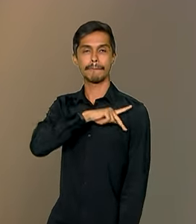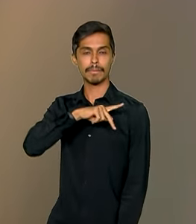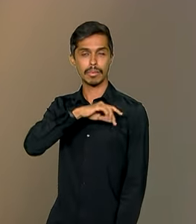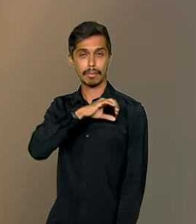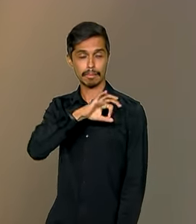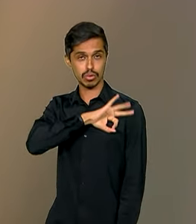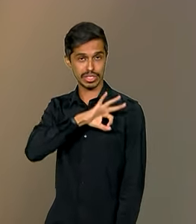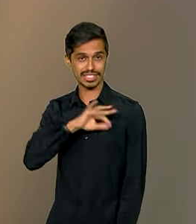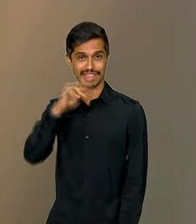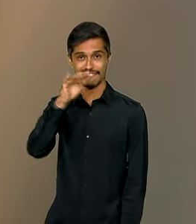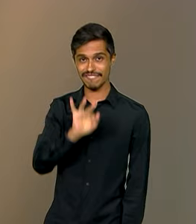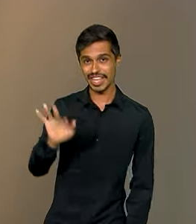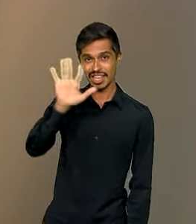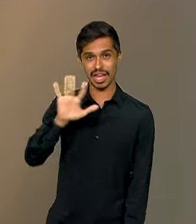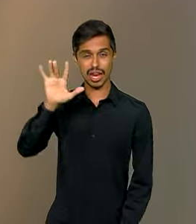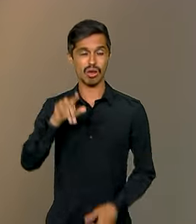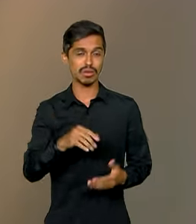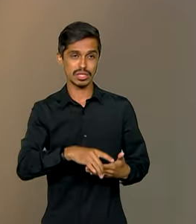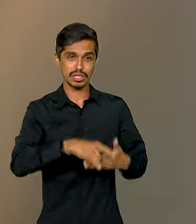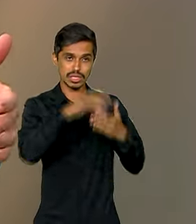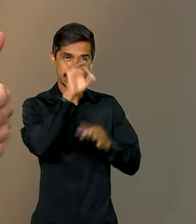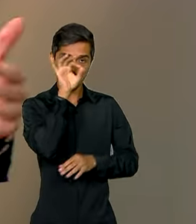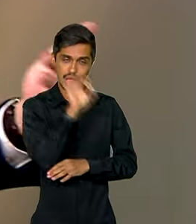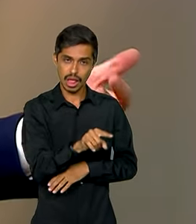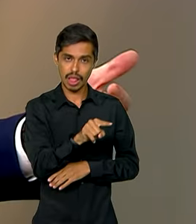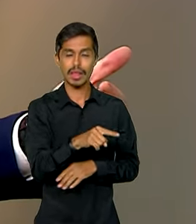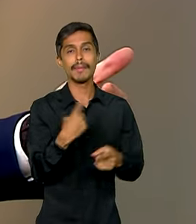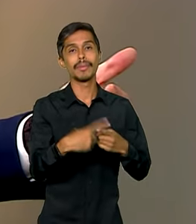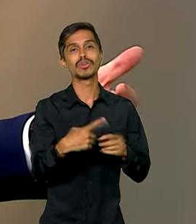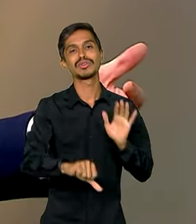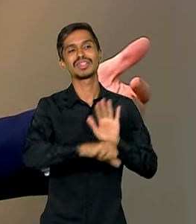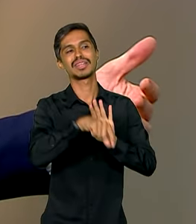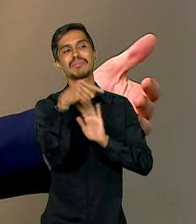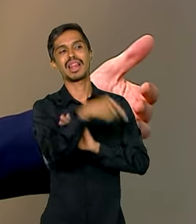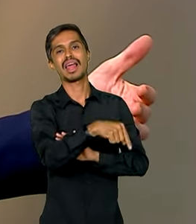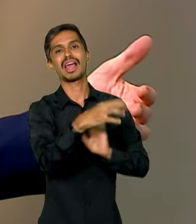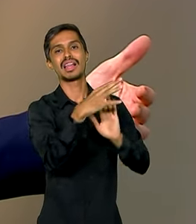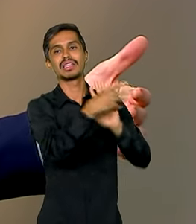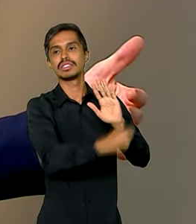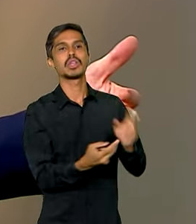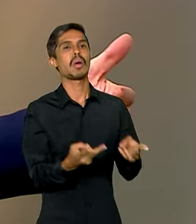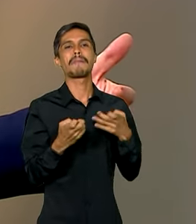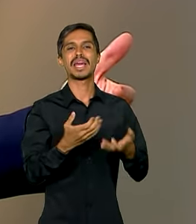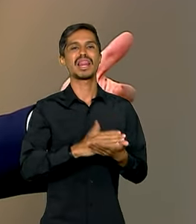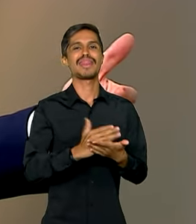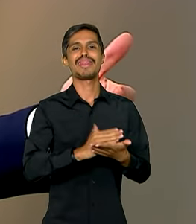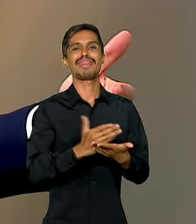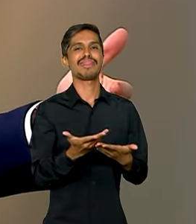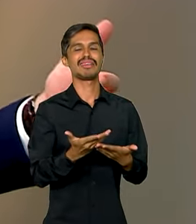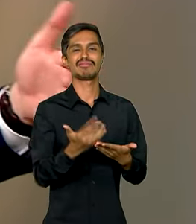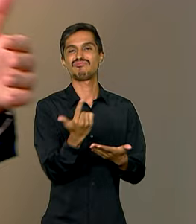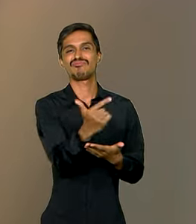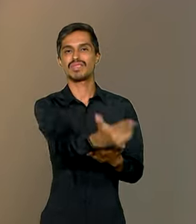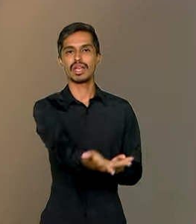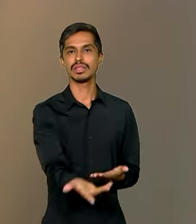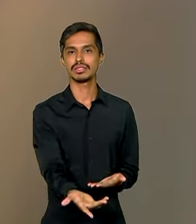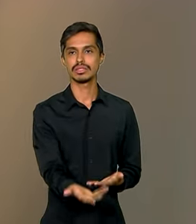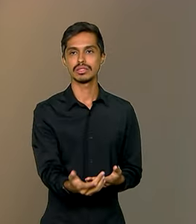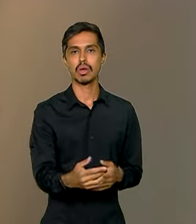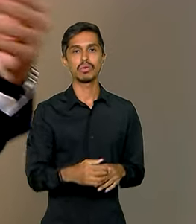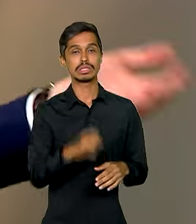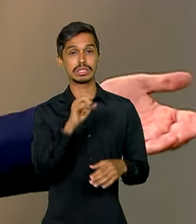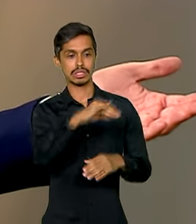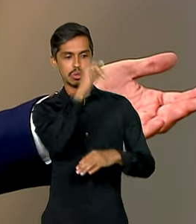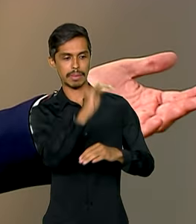em Manaus. Um centro de cooperação internacional. Por quê? Porque o crime na Amazônia, ele não reconhece fronteira. Então, ele passa do